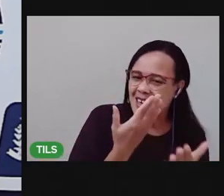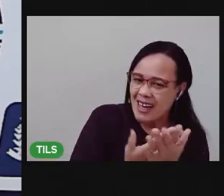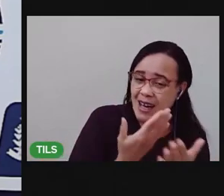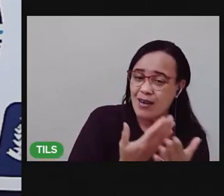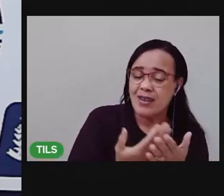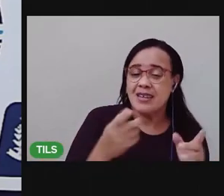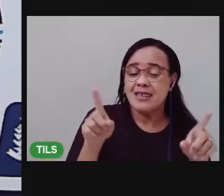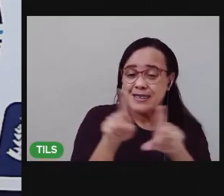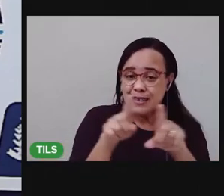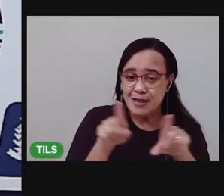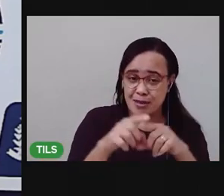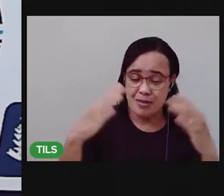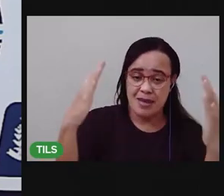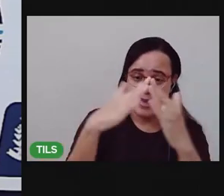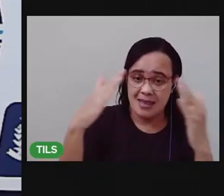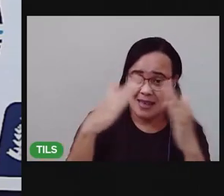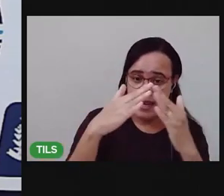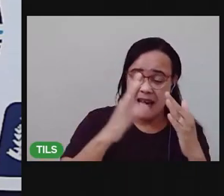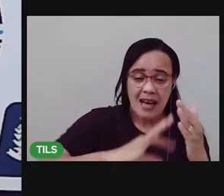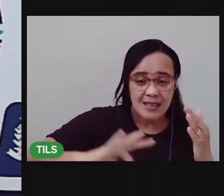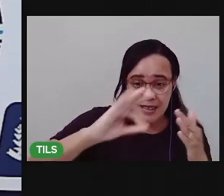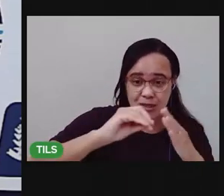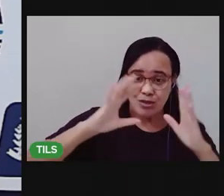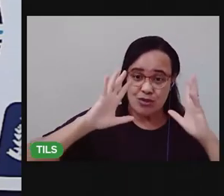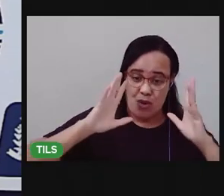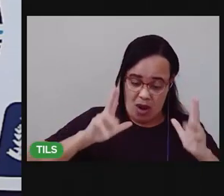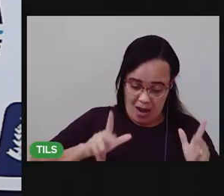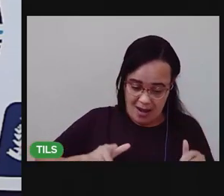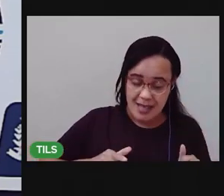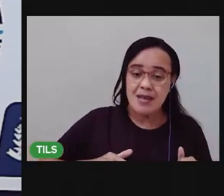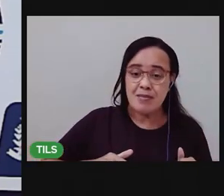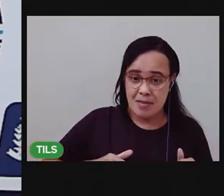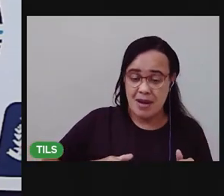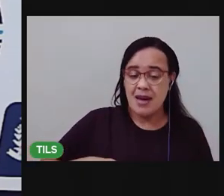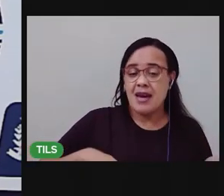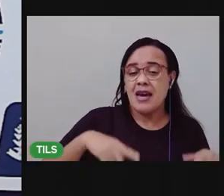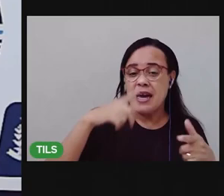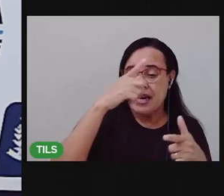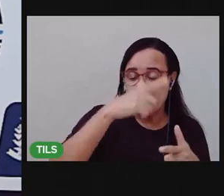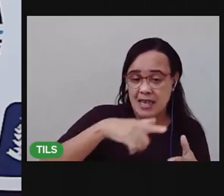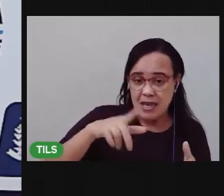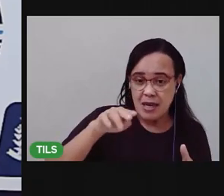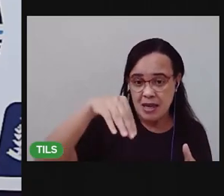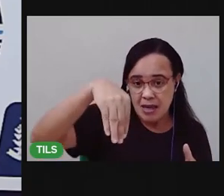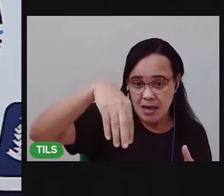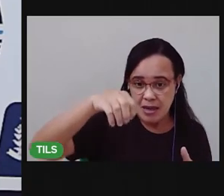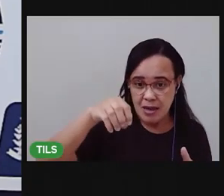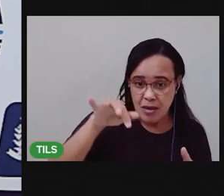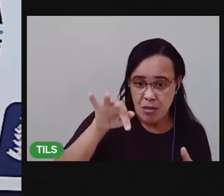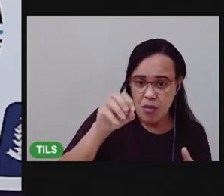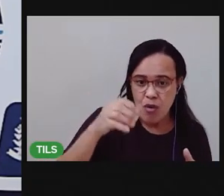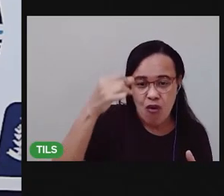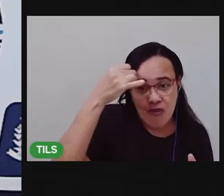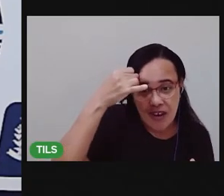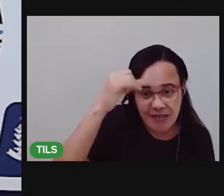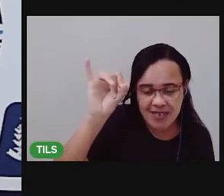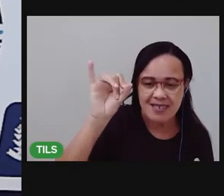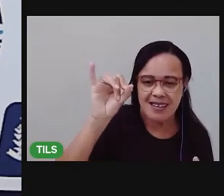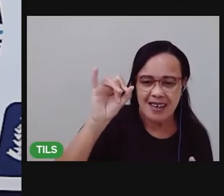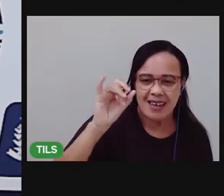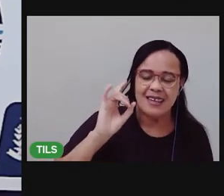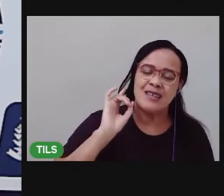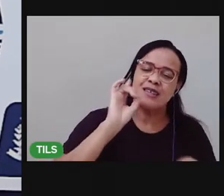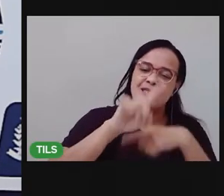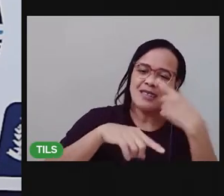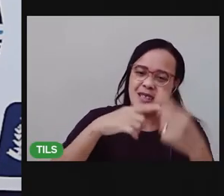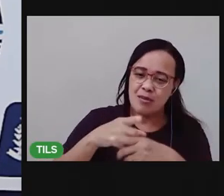de mofo tá bom a gente vai se encontrar agora na próxima aula um beijo